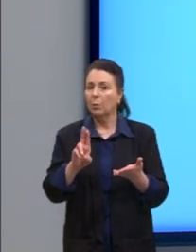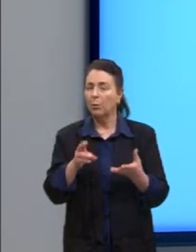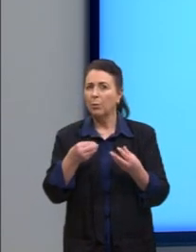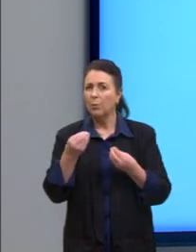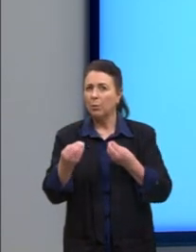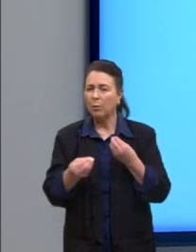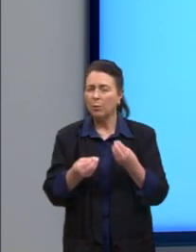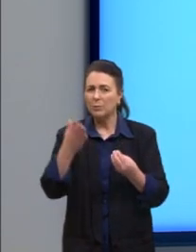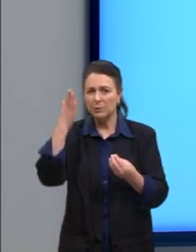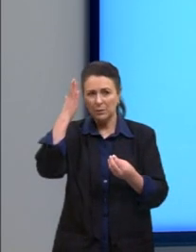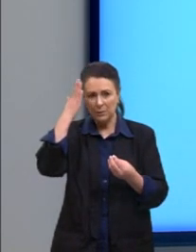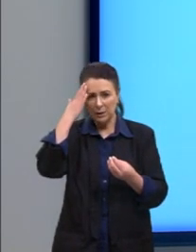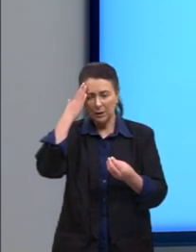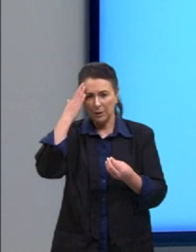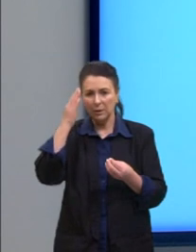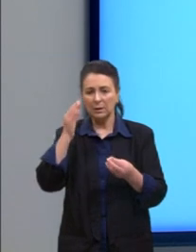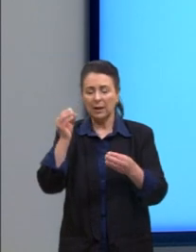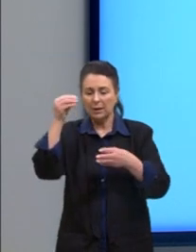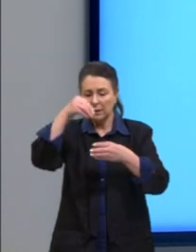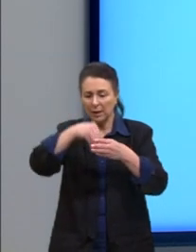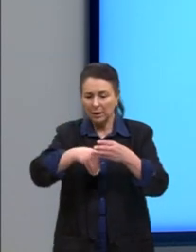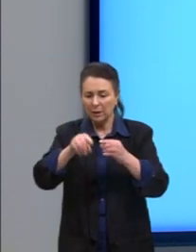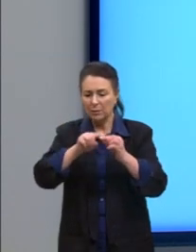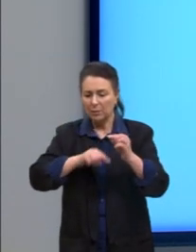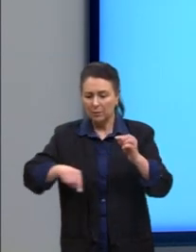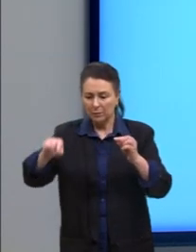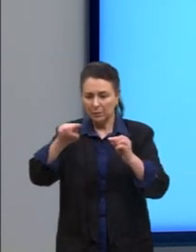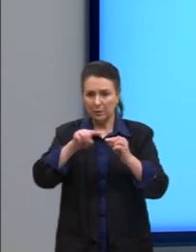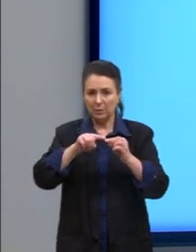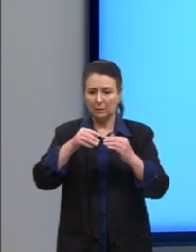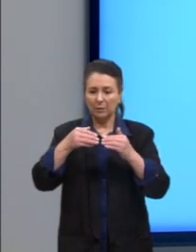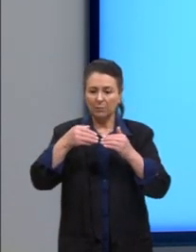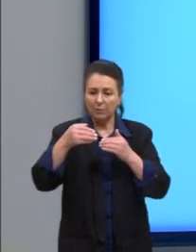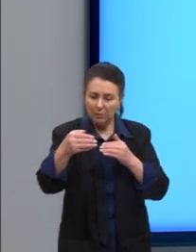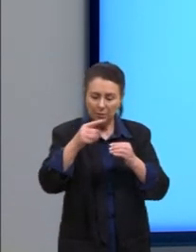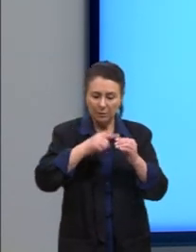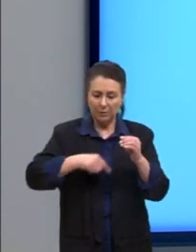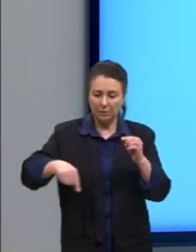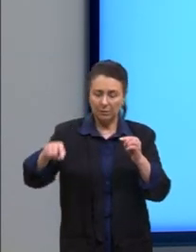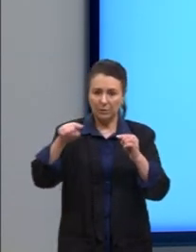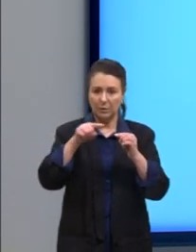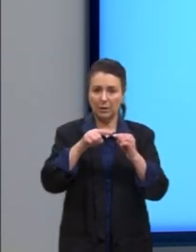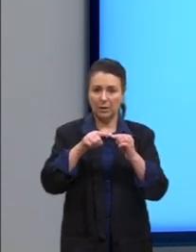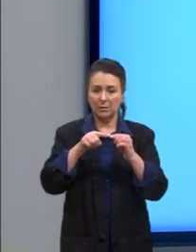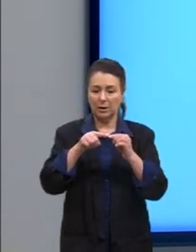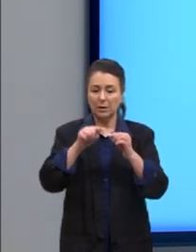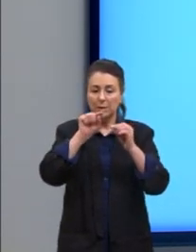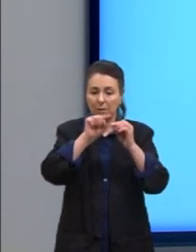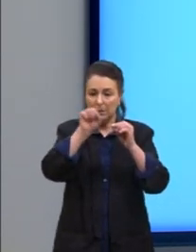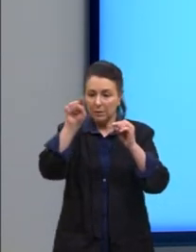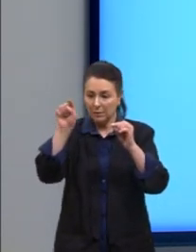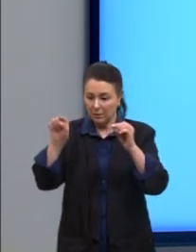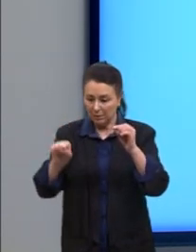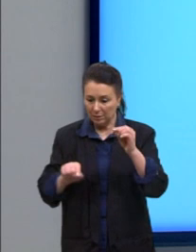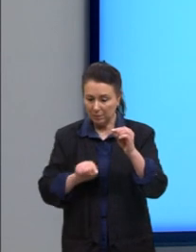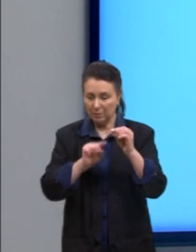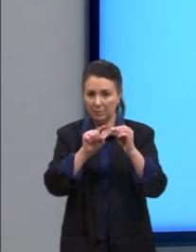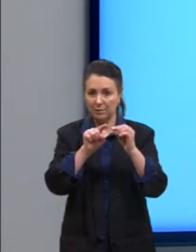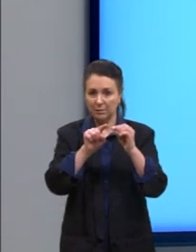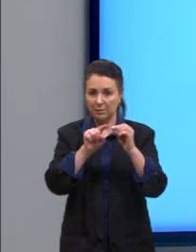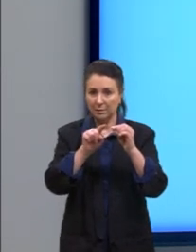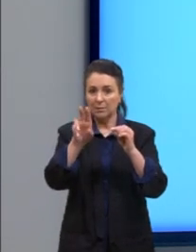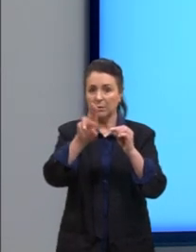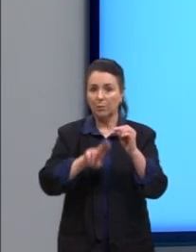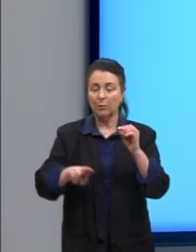pertence à circunferência, se ele está fora ou dentro da figura, né? Aqui, nós vamos utilizar, então, a